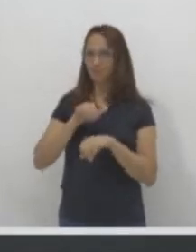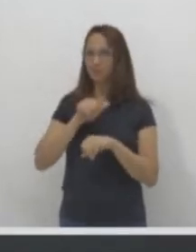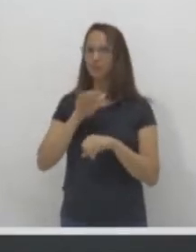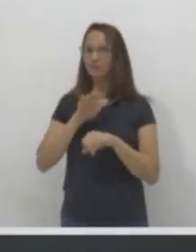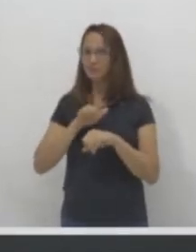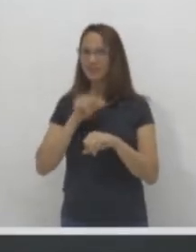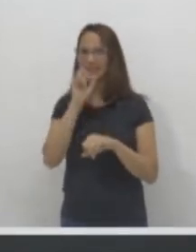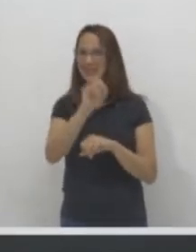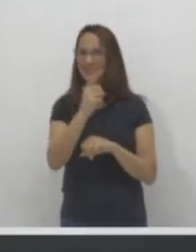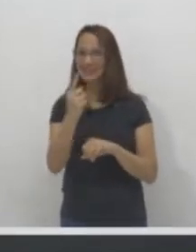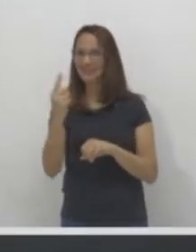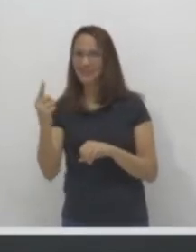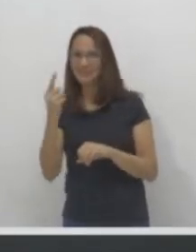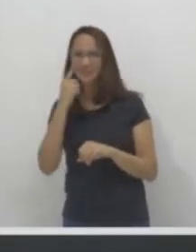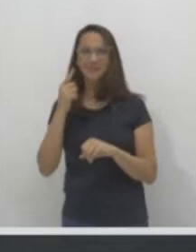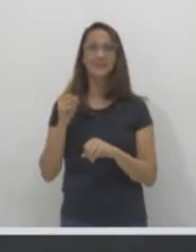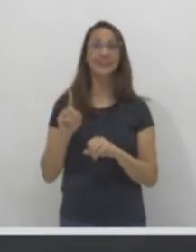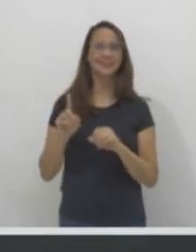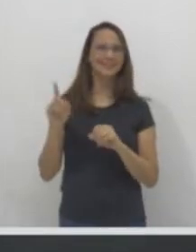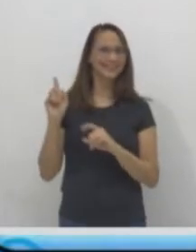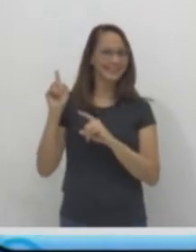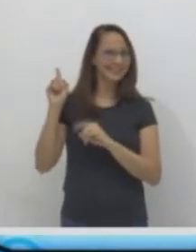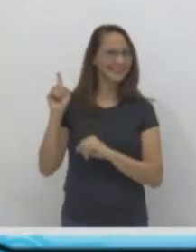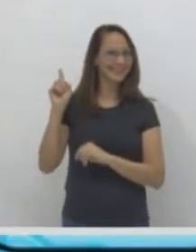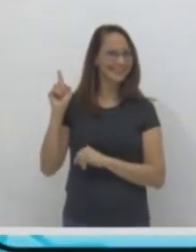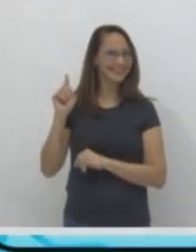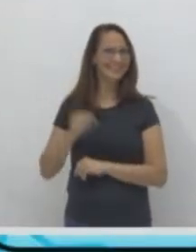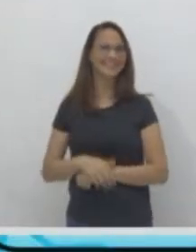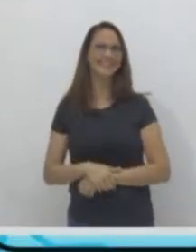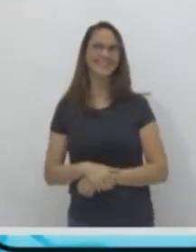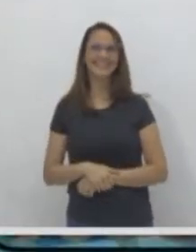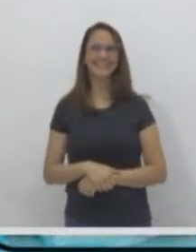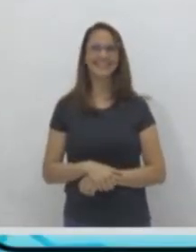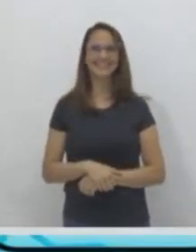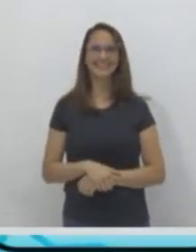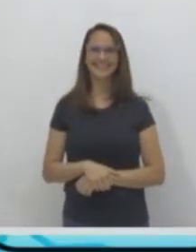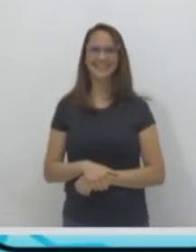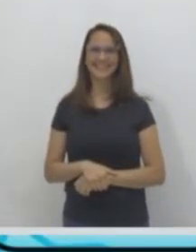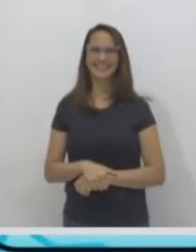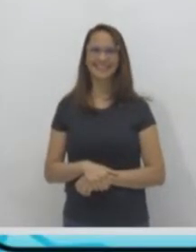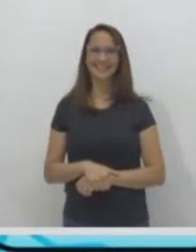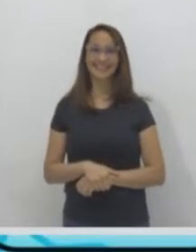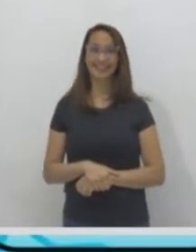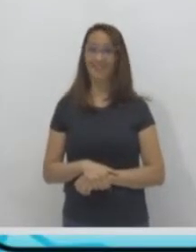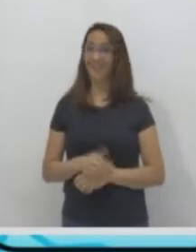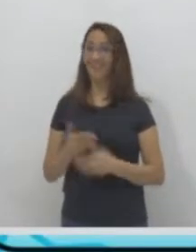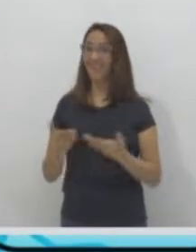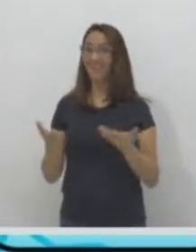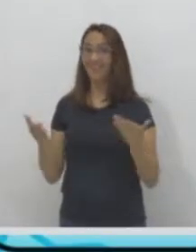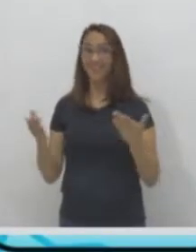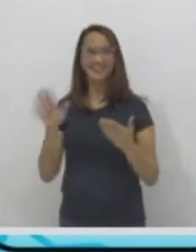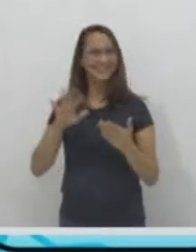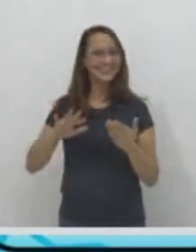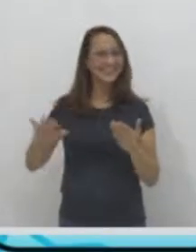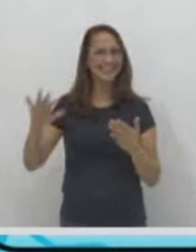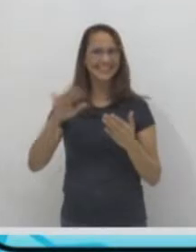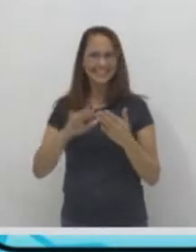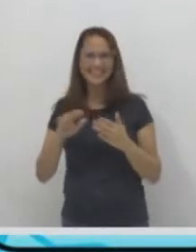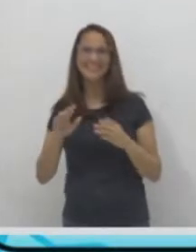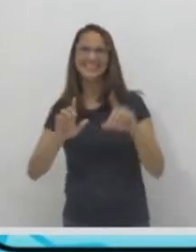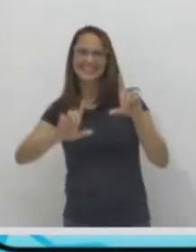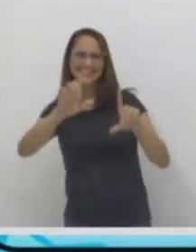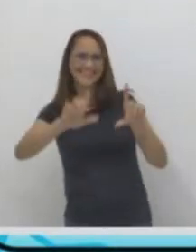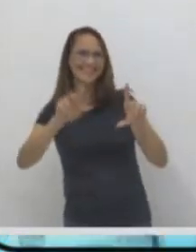Vamos lá para a tela, galera. Vamos lá. Vamos lá. Aí é o nosso diário de classe, ó. Todo mundo ligado na nossa aula.